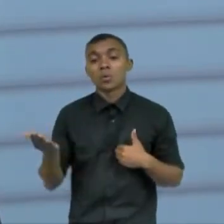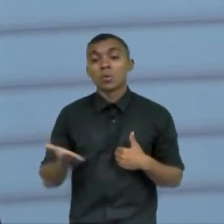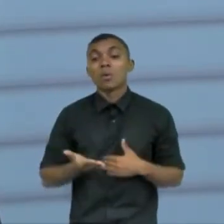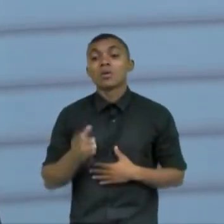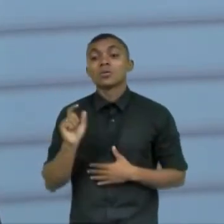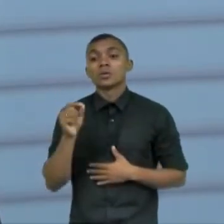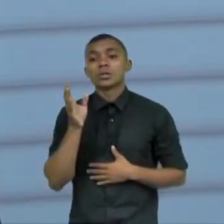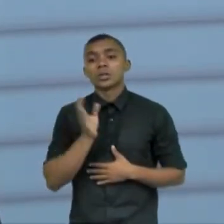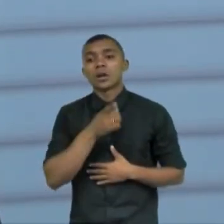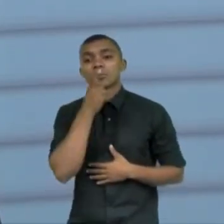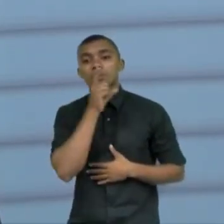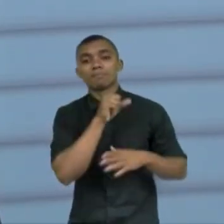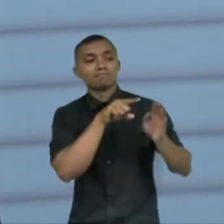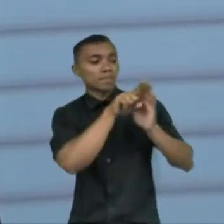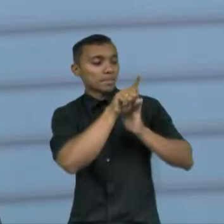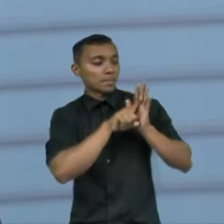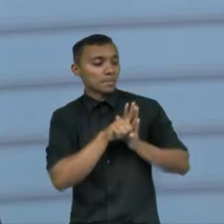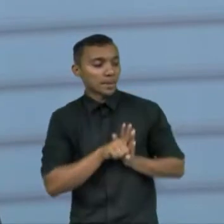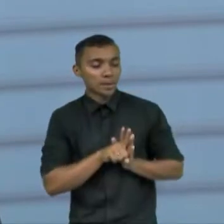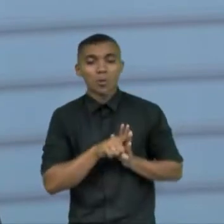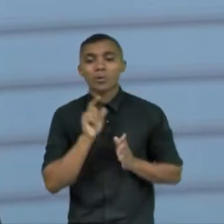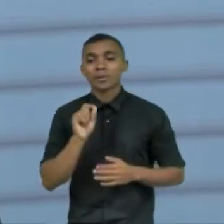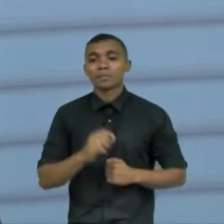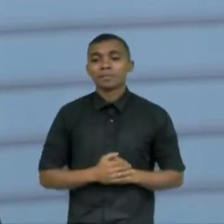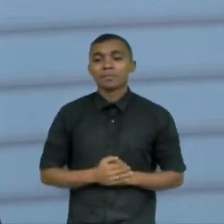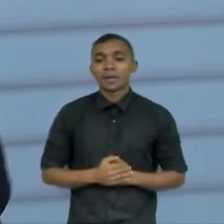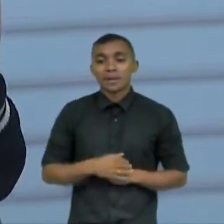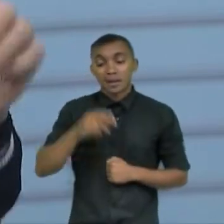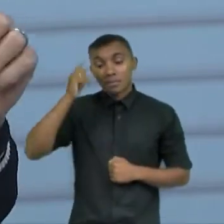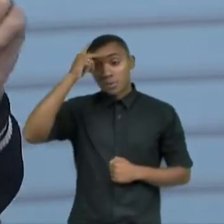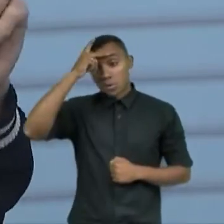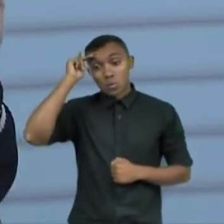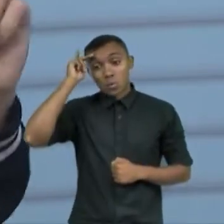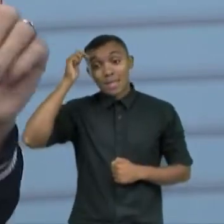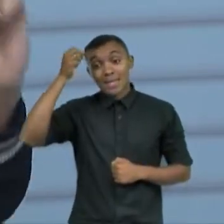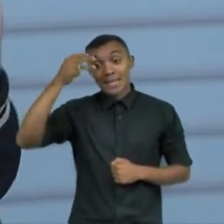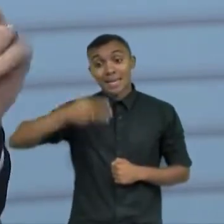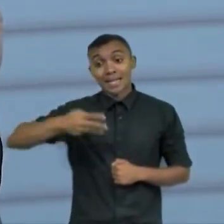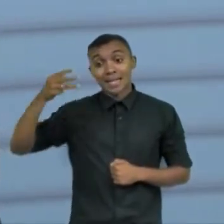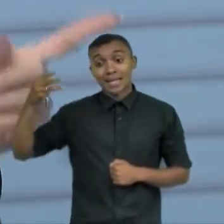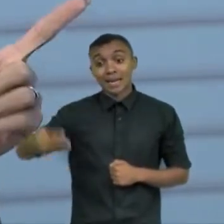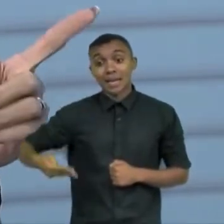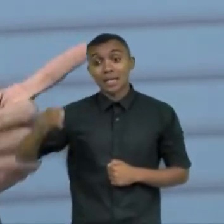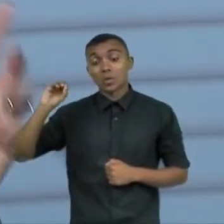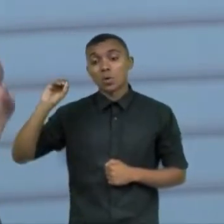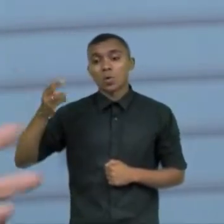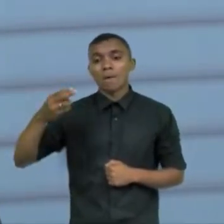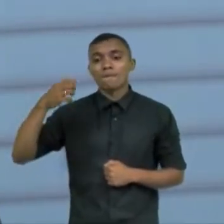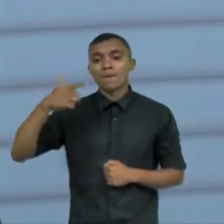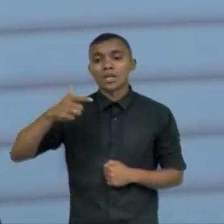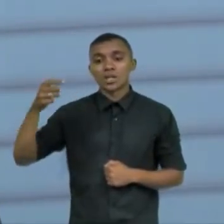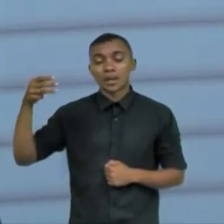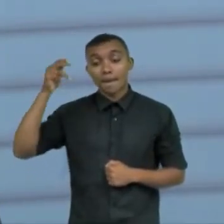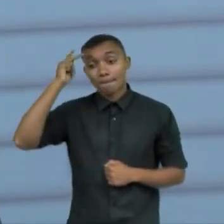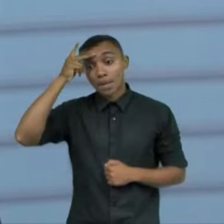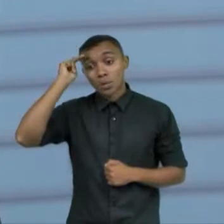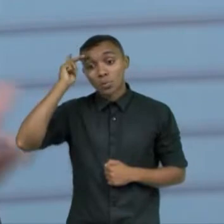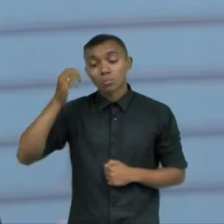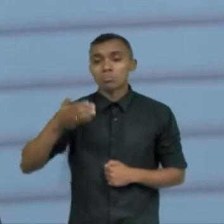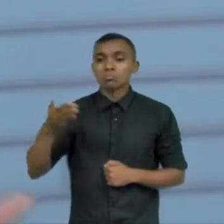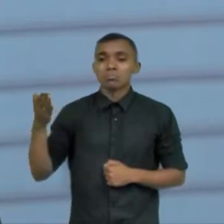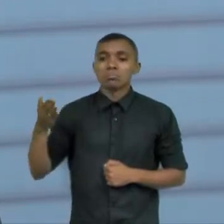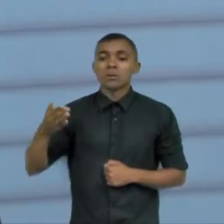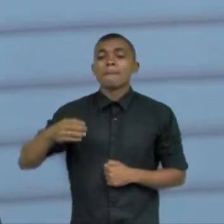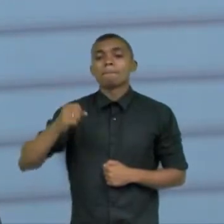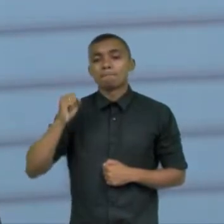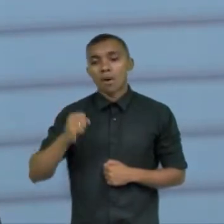pesquisas aonde um a cada 33 e tem um a cada 23 pessoas pode